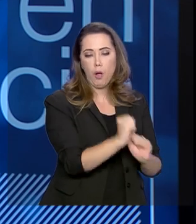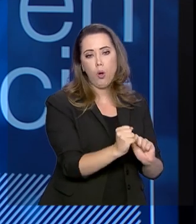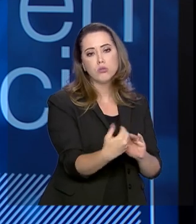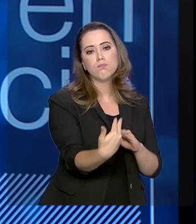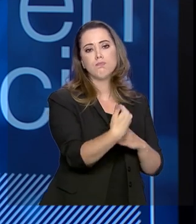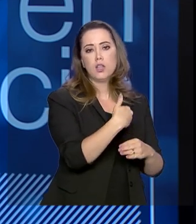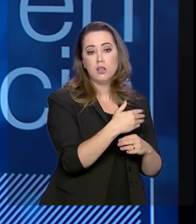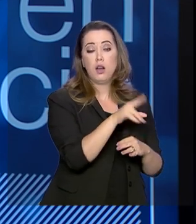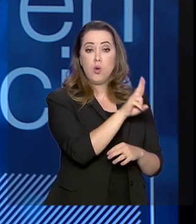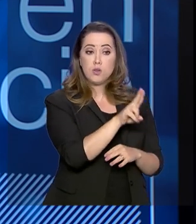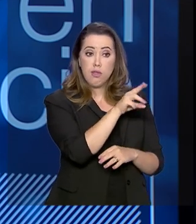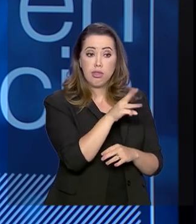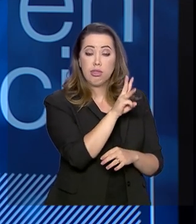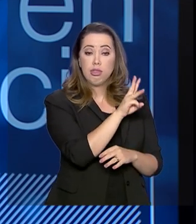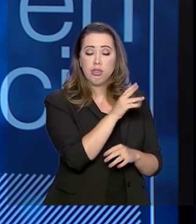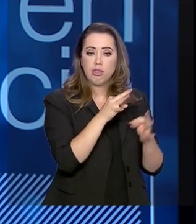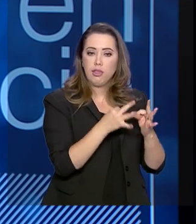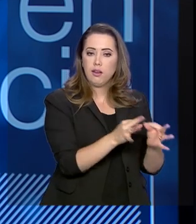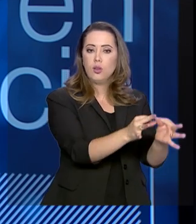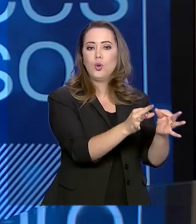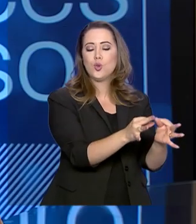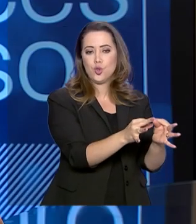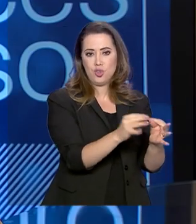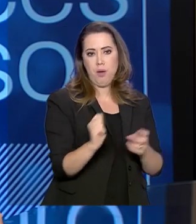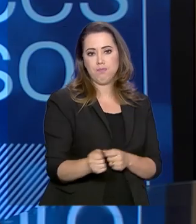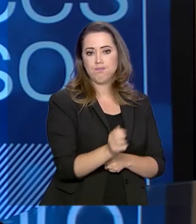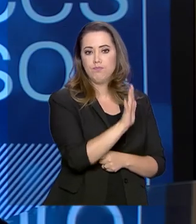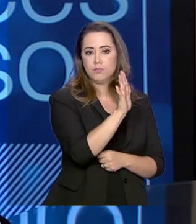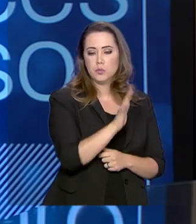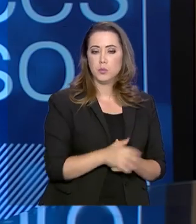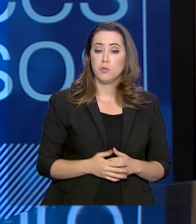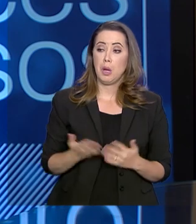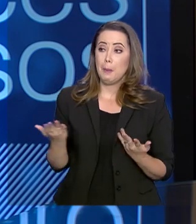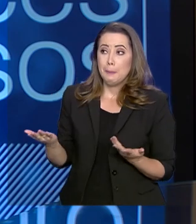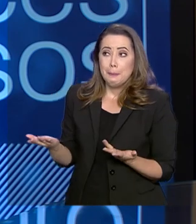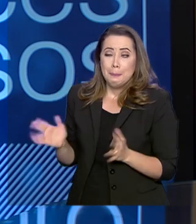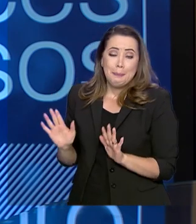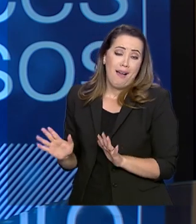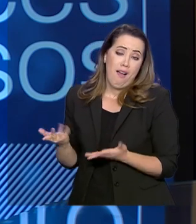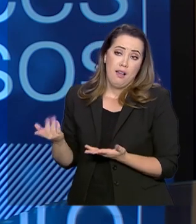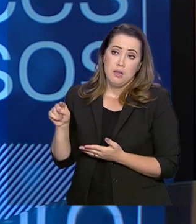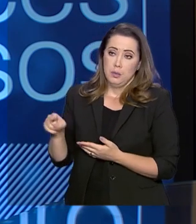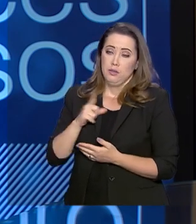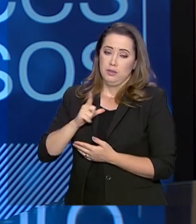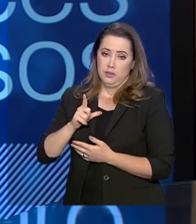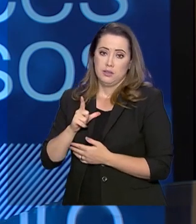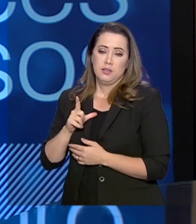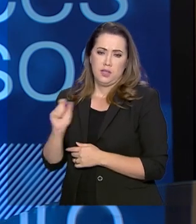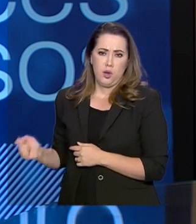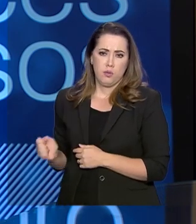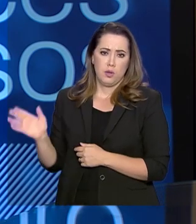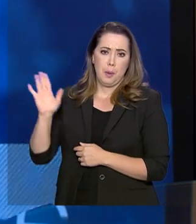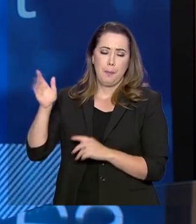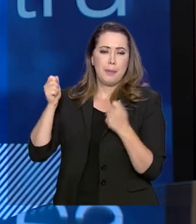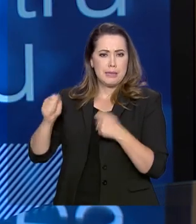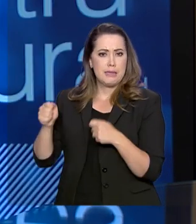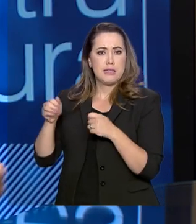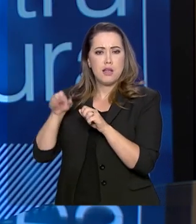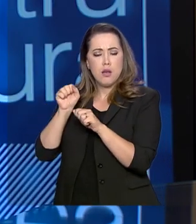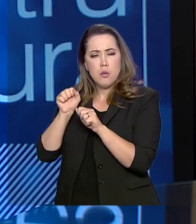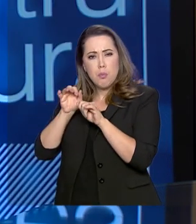para adotar o pregão eletrônico. Agora, para você ter o pregão eletrônico, você tem que ter a publicização